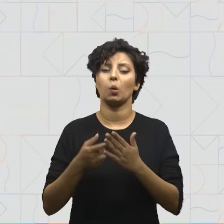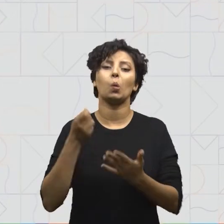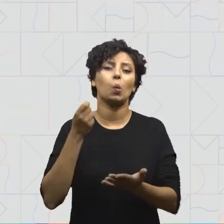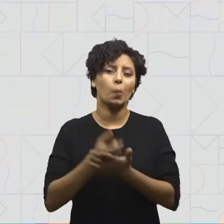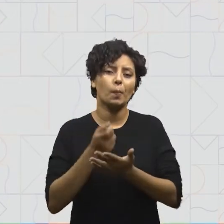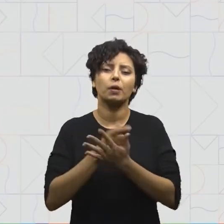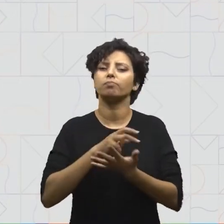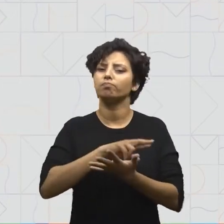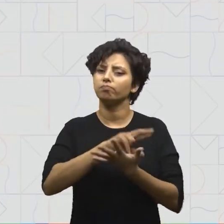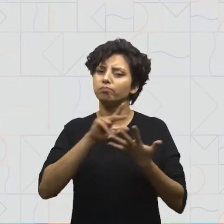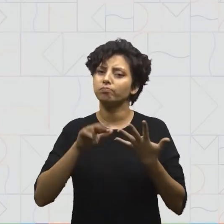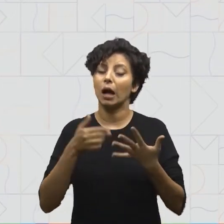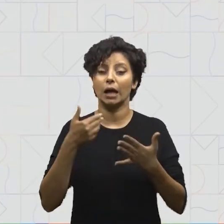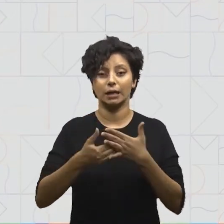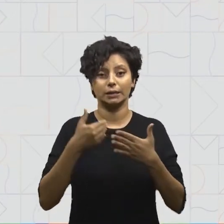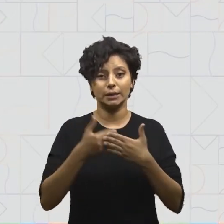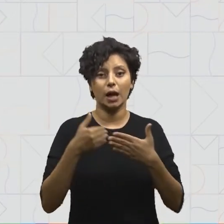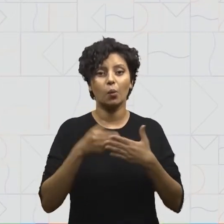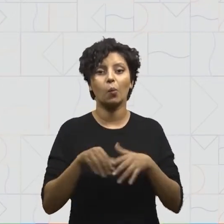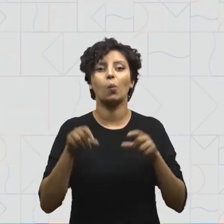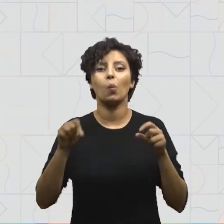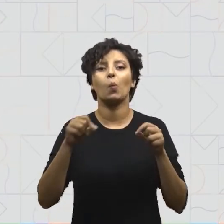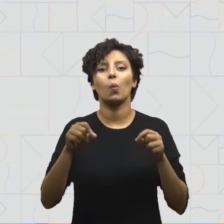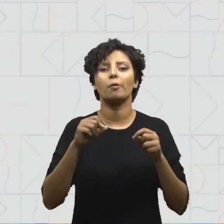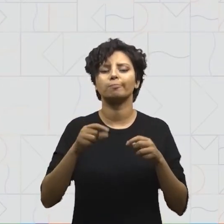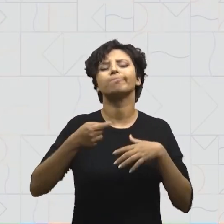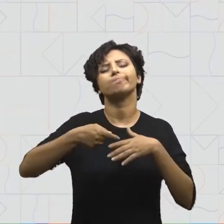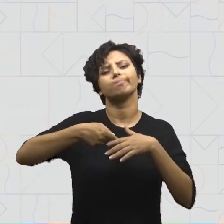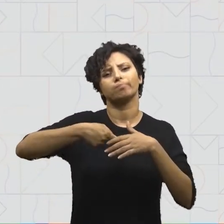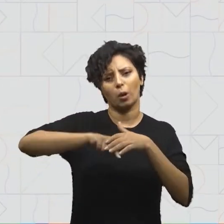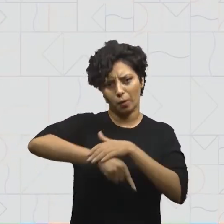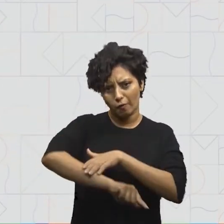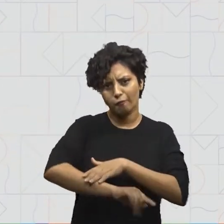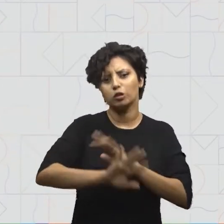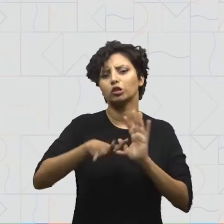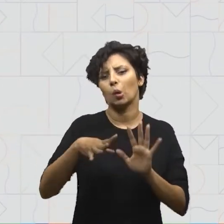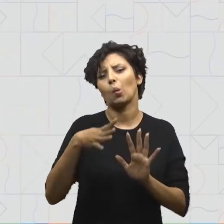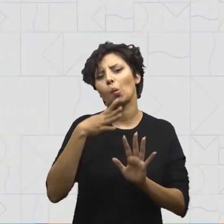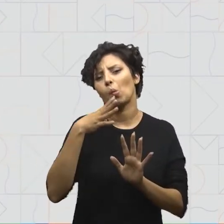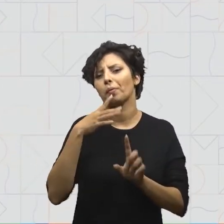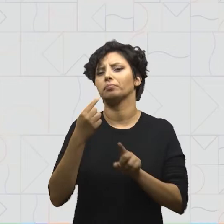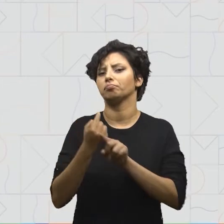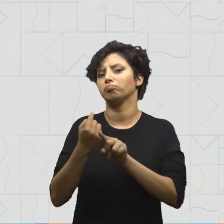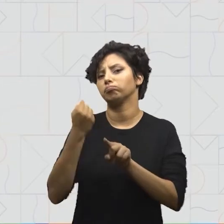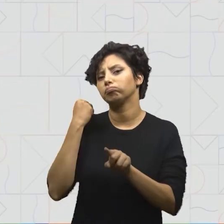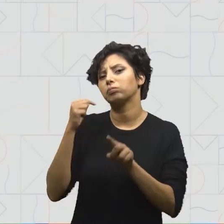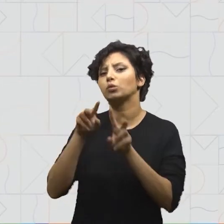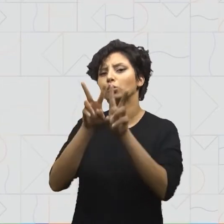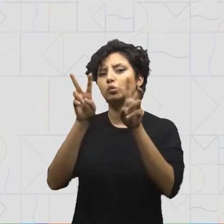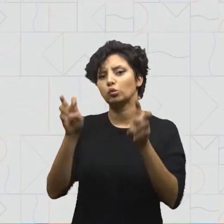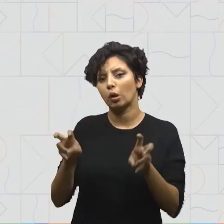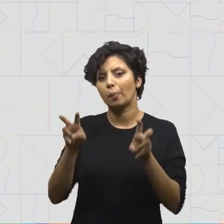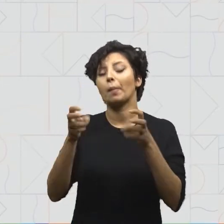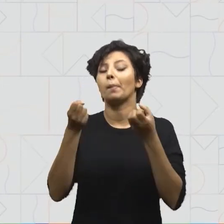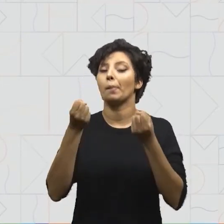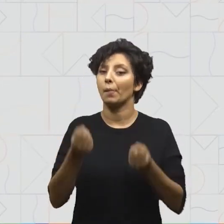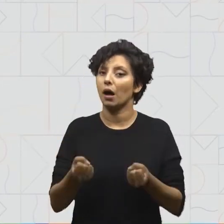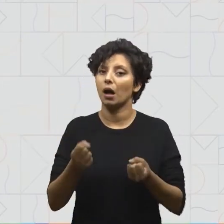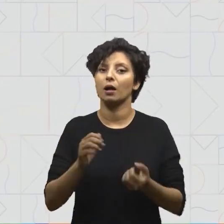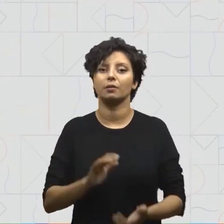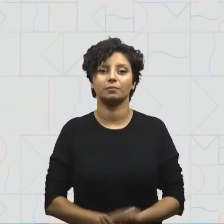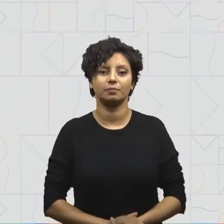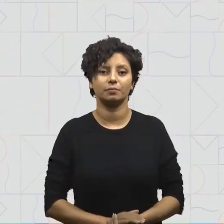exemplo. Nesta aula, iremos aprofundar nosso conhecimento sobre medidas de massa